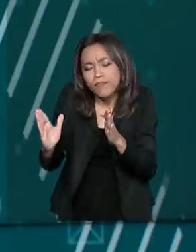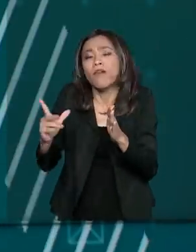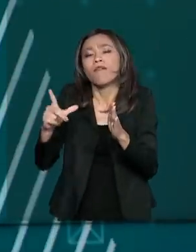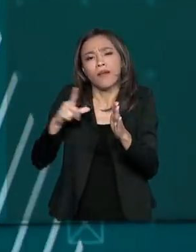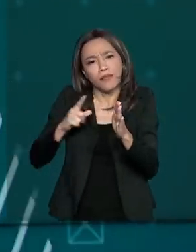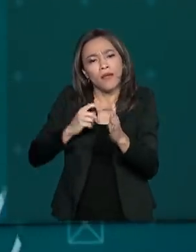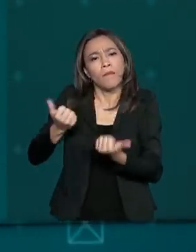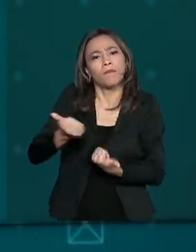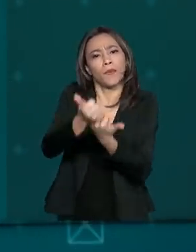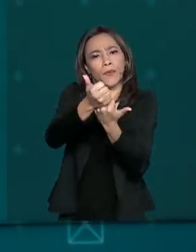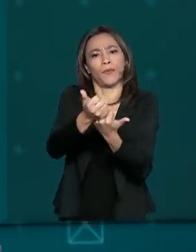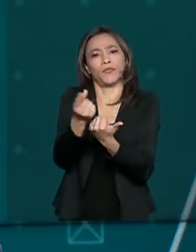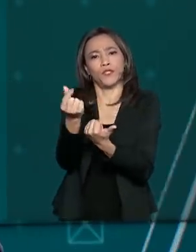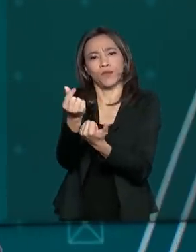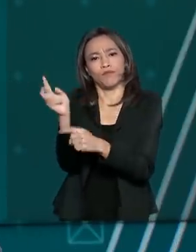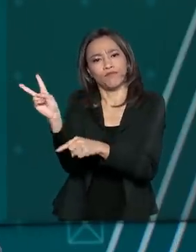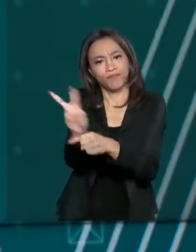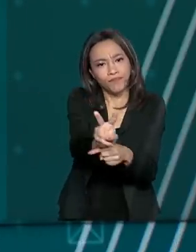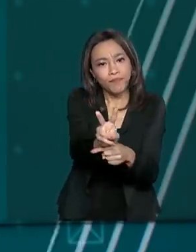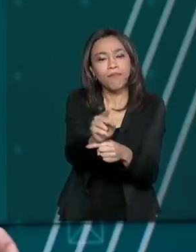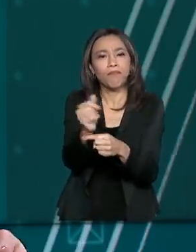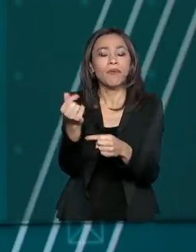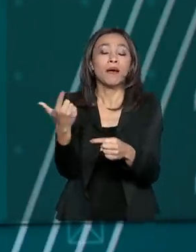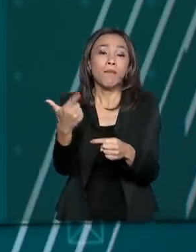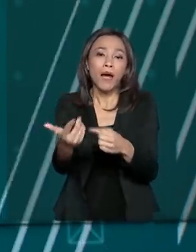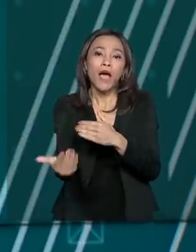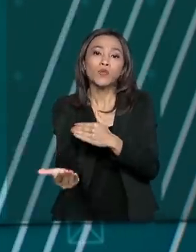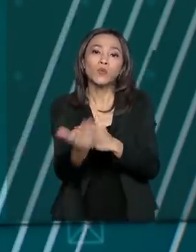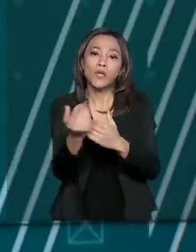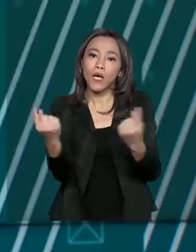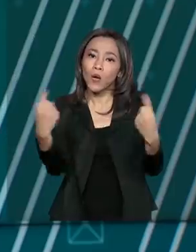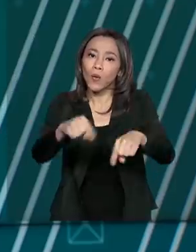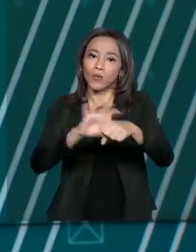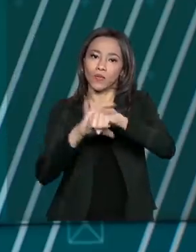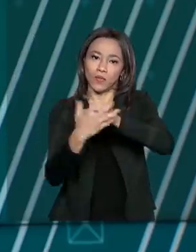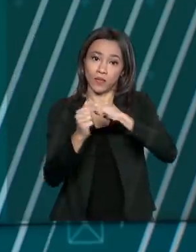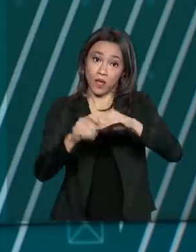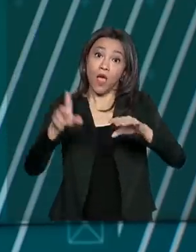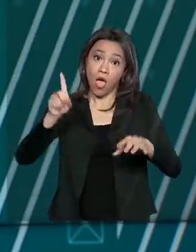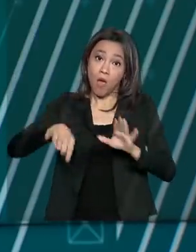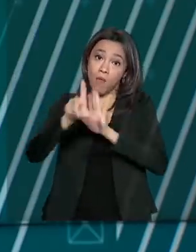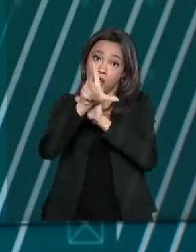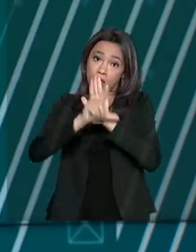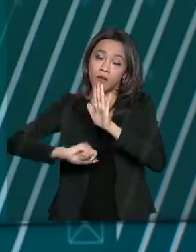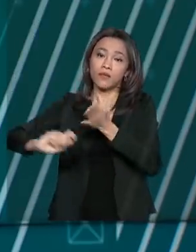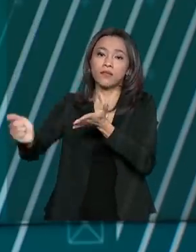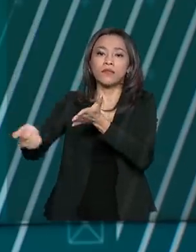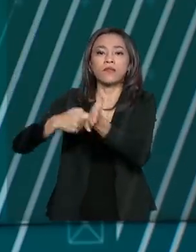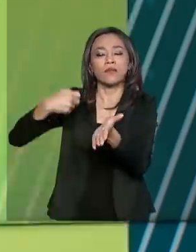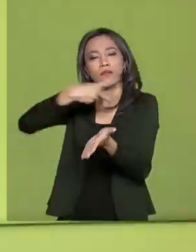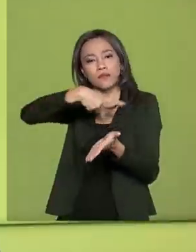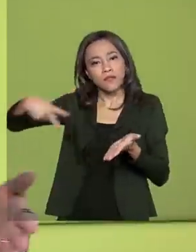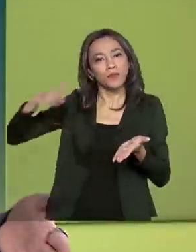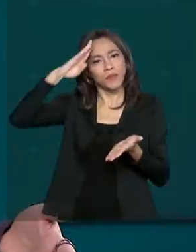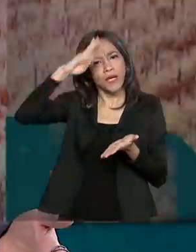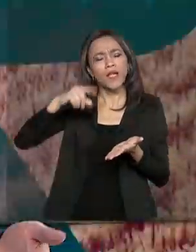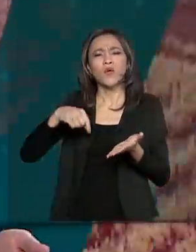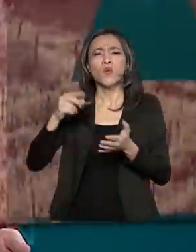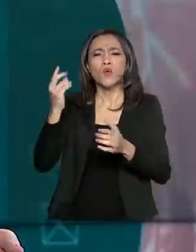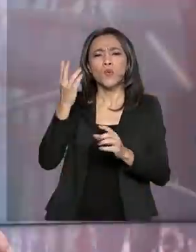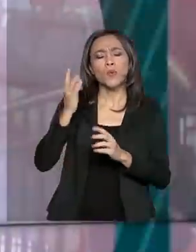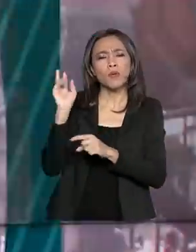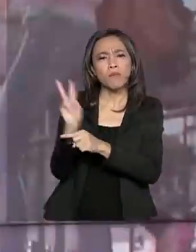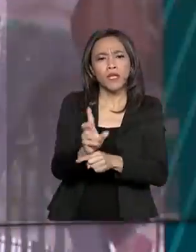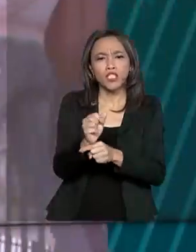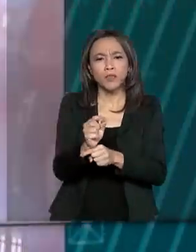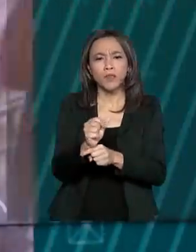crédito para enfrentar os efeitos do coronavírus. Uma lei sancionada pelo presidente Jair Bolsonaro permite financiamentos que variam de R